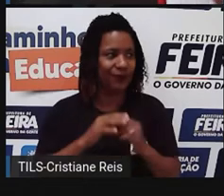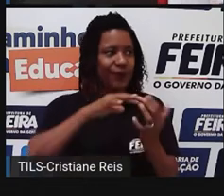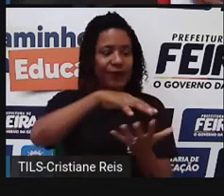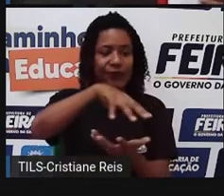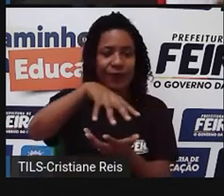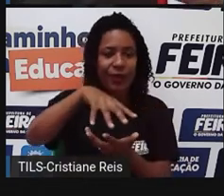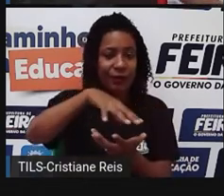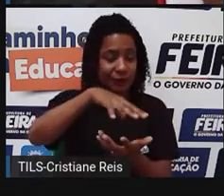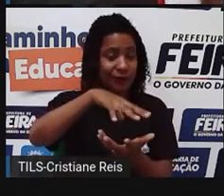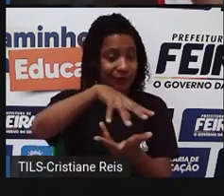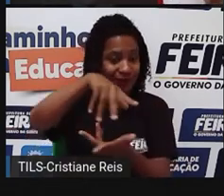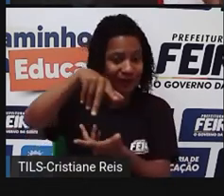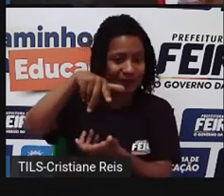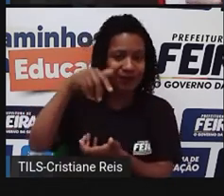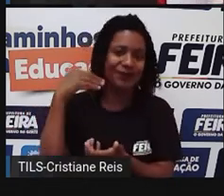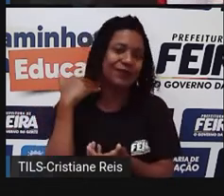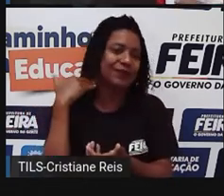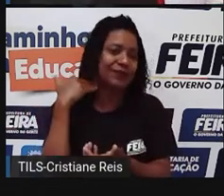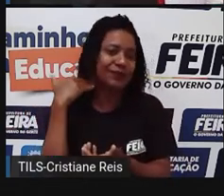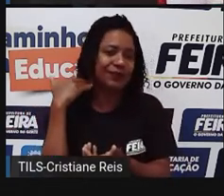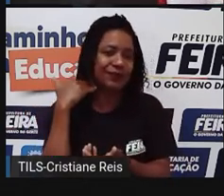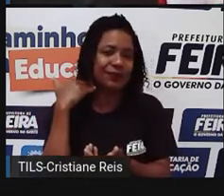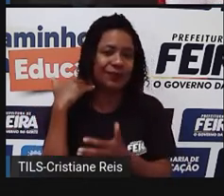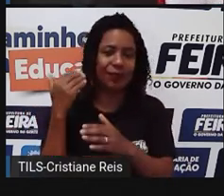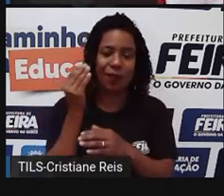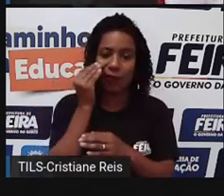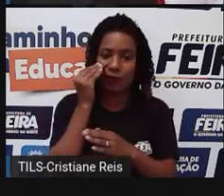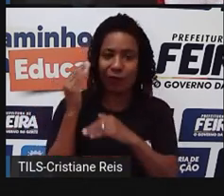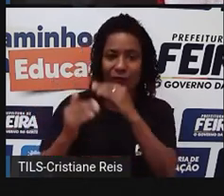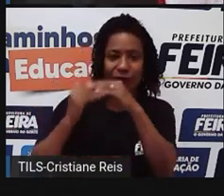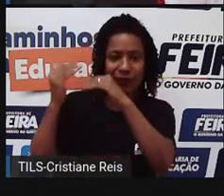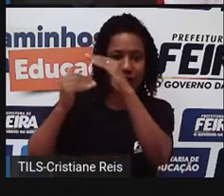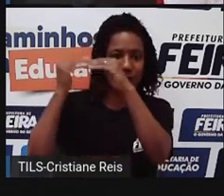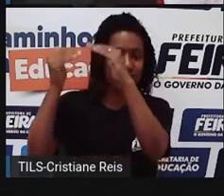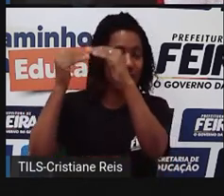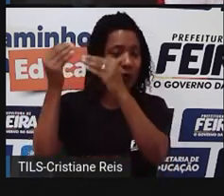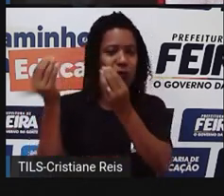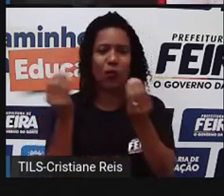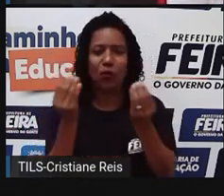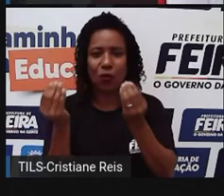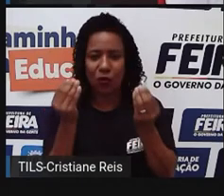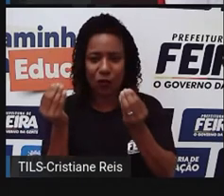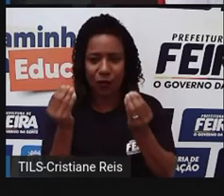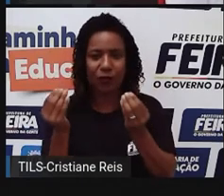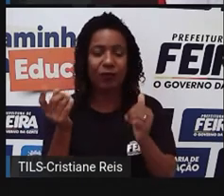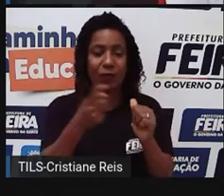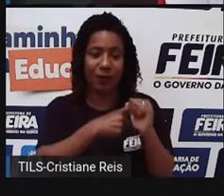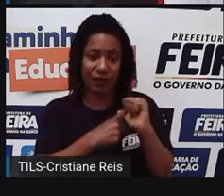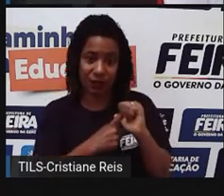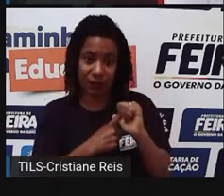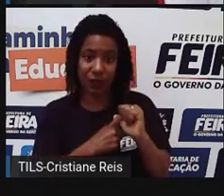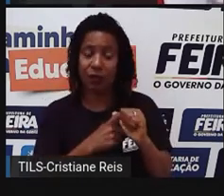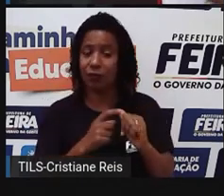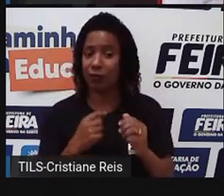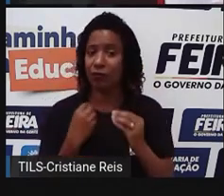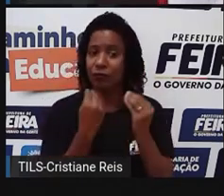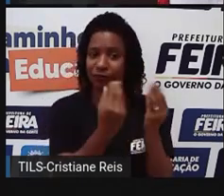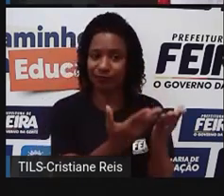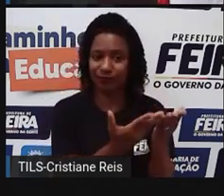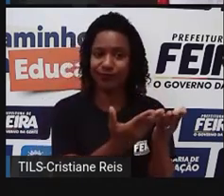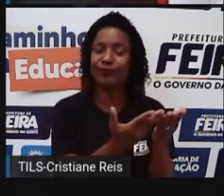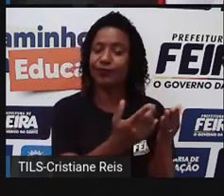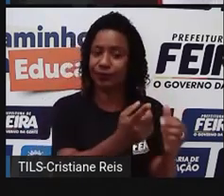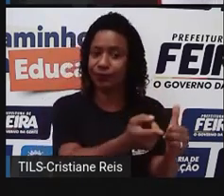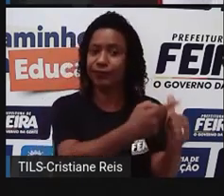né, junto com o BIRD, relacionado a essa questão de desenvolvimento também, tem suas regras para poder, né, emprestar. E a ONU, a